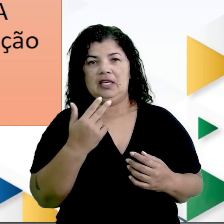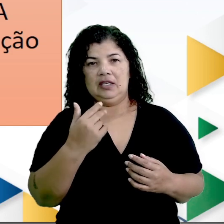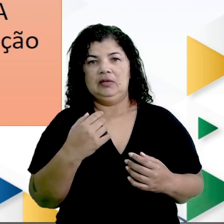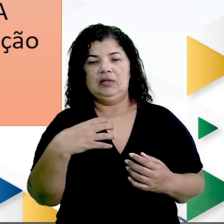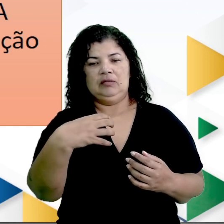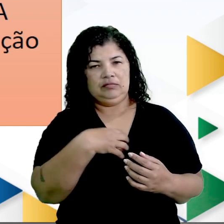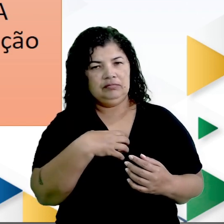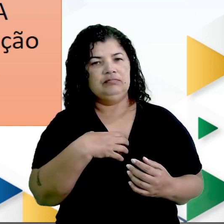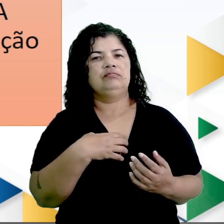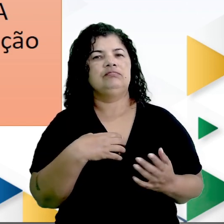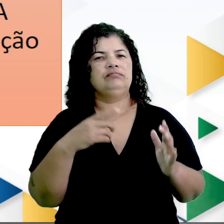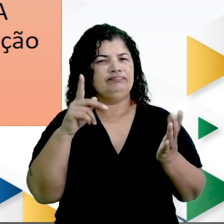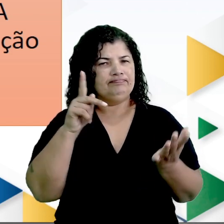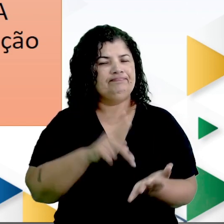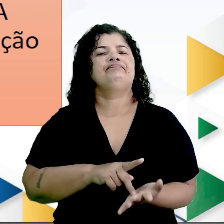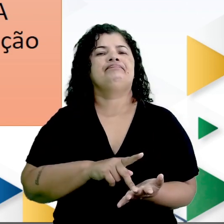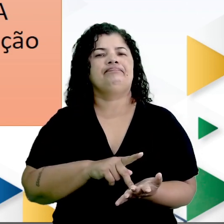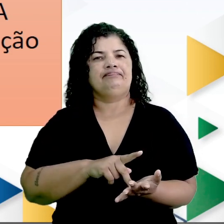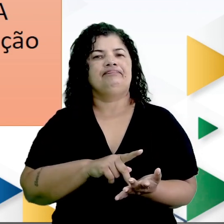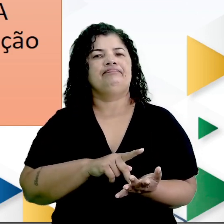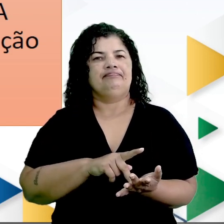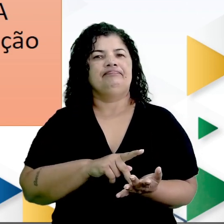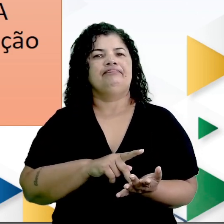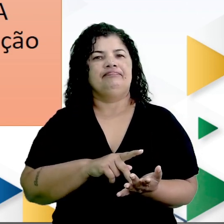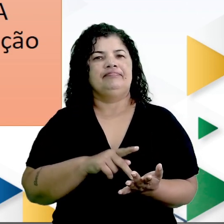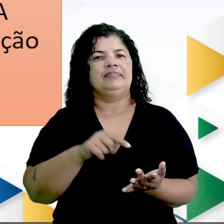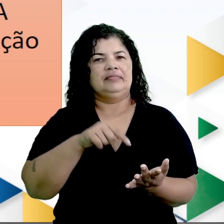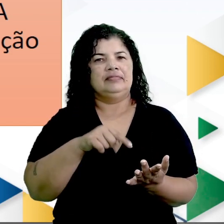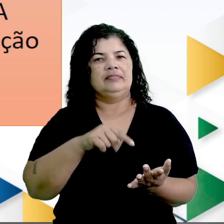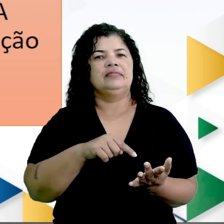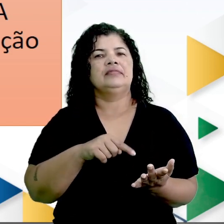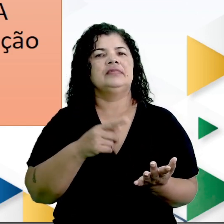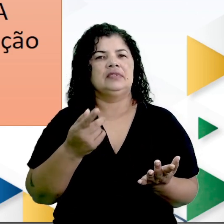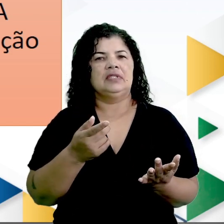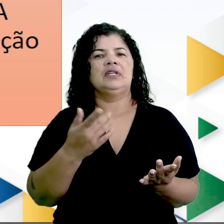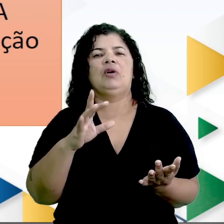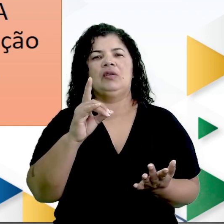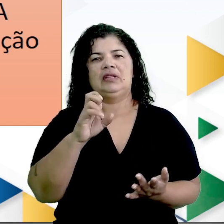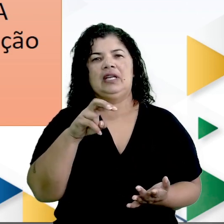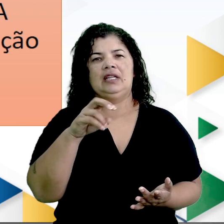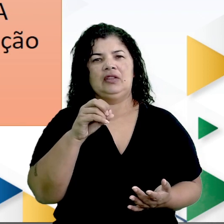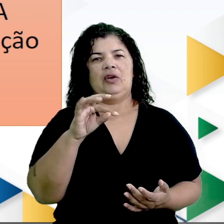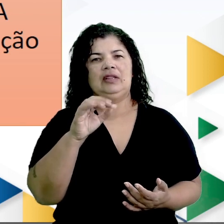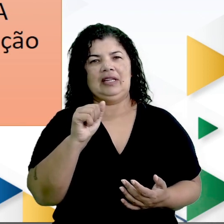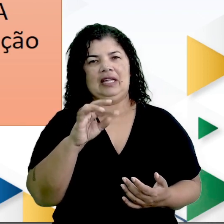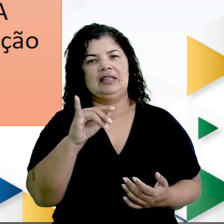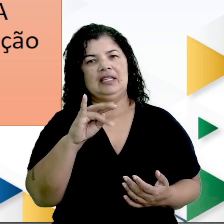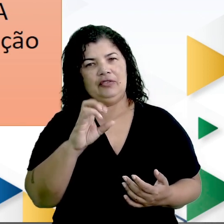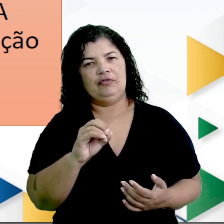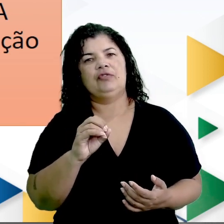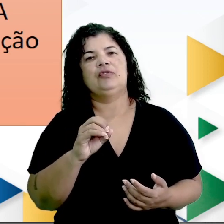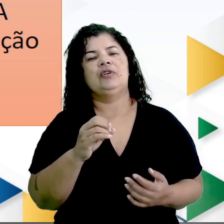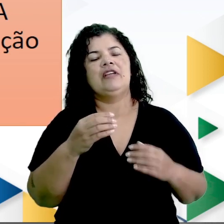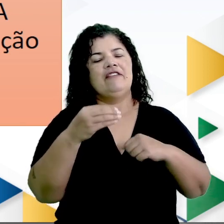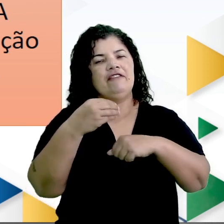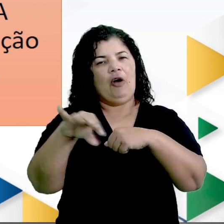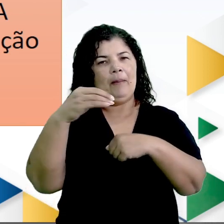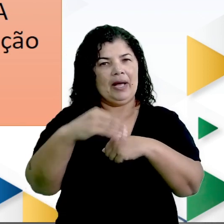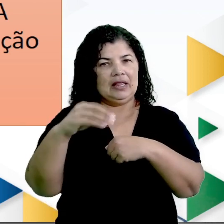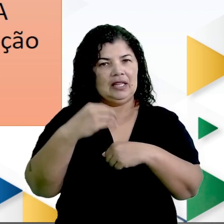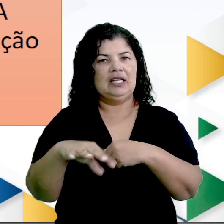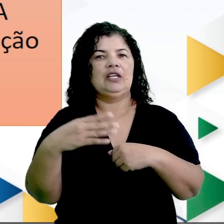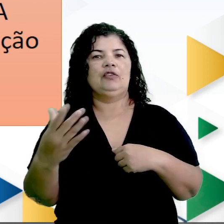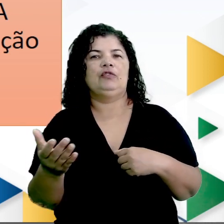sentido literal. Ou seja, seu sentido denotativo, seu sentido informativo